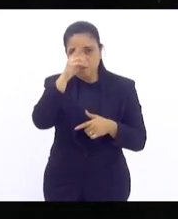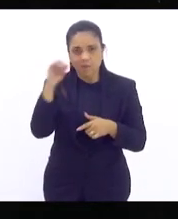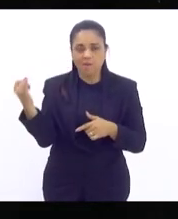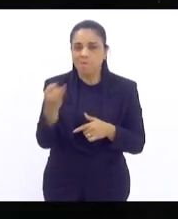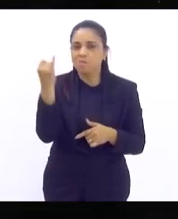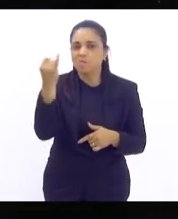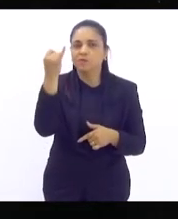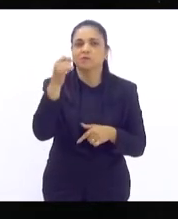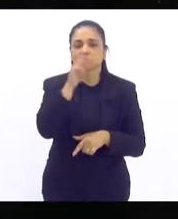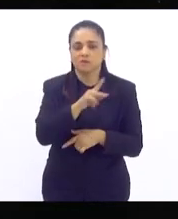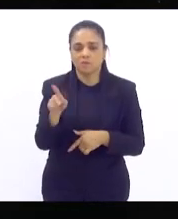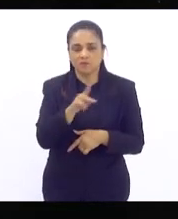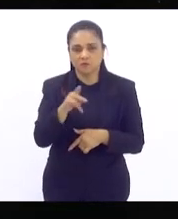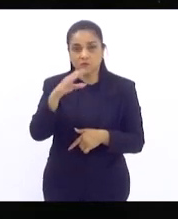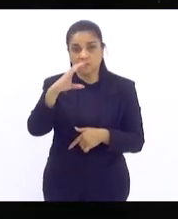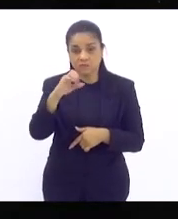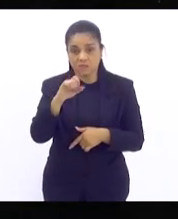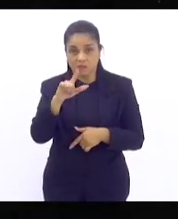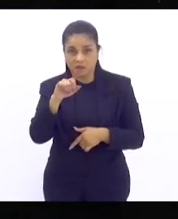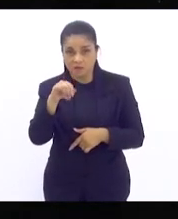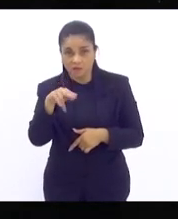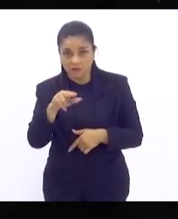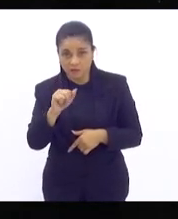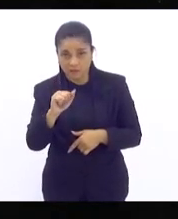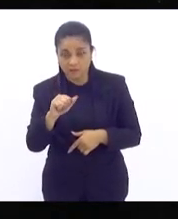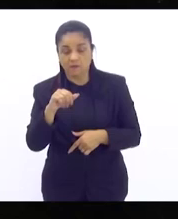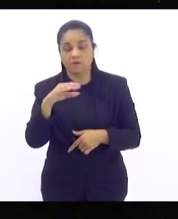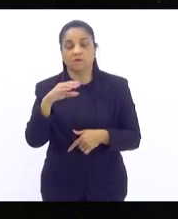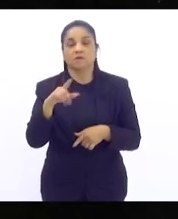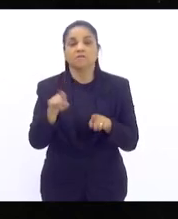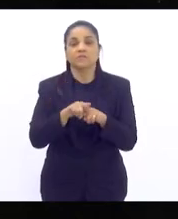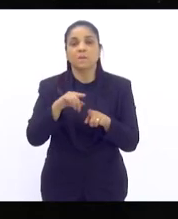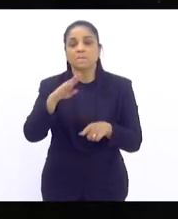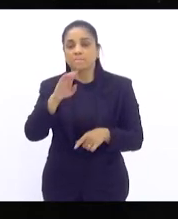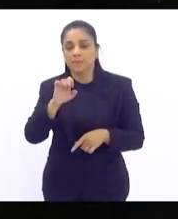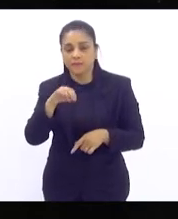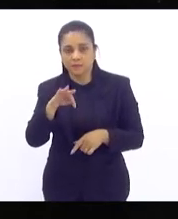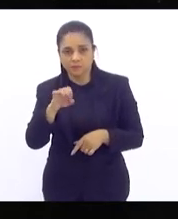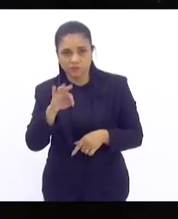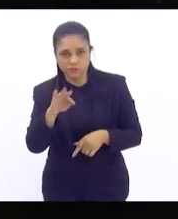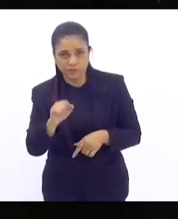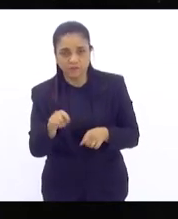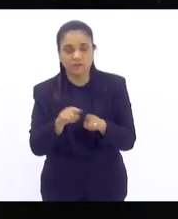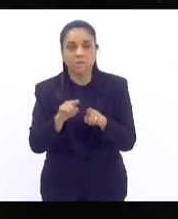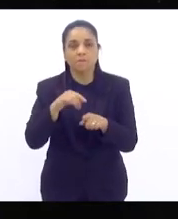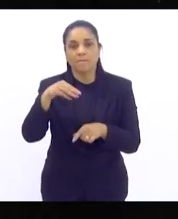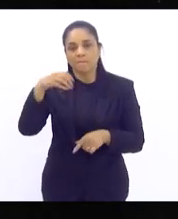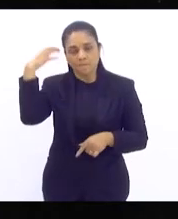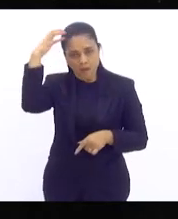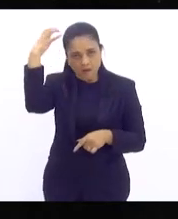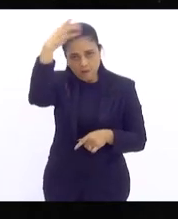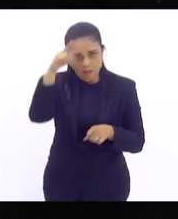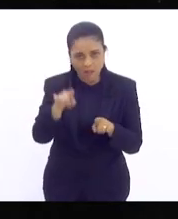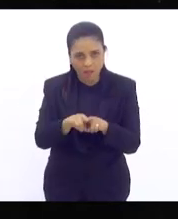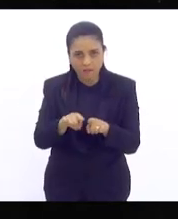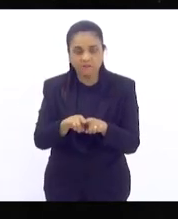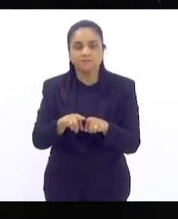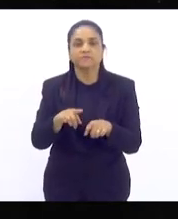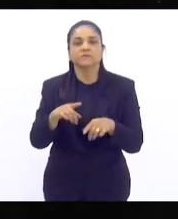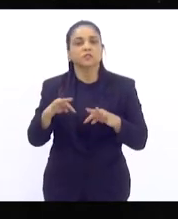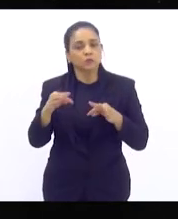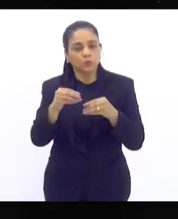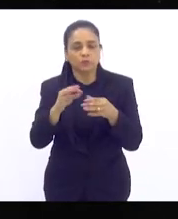importância da professora Celina Guimarães, de Benedita da Silva, Berta Lutz, Marielle e de todas as mulheres na